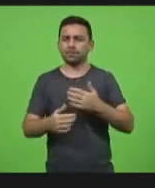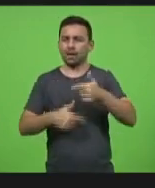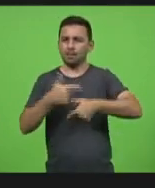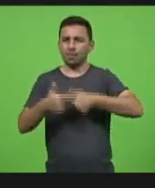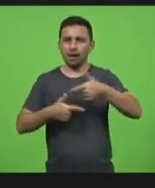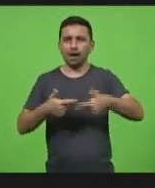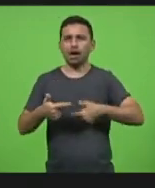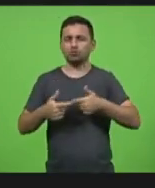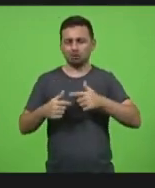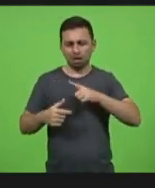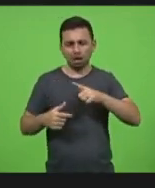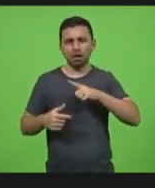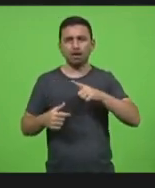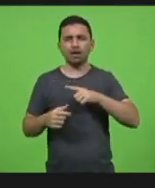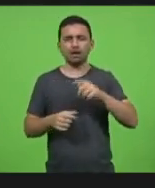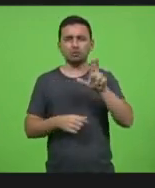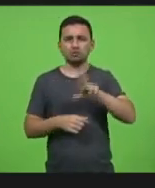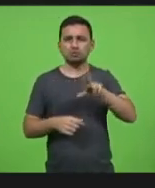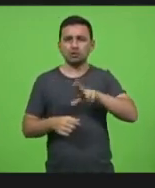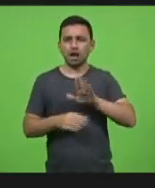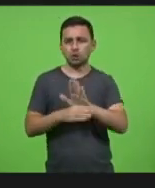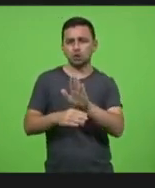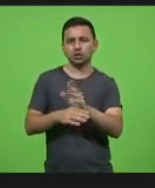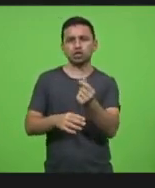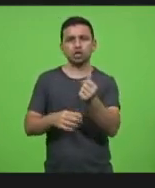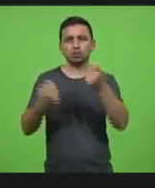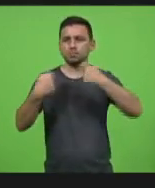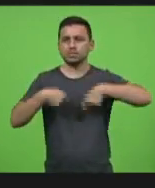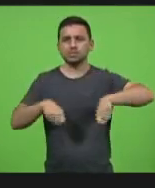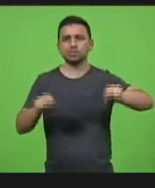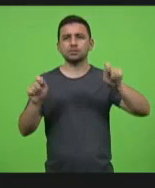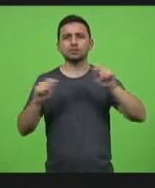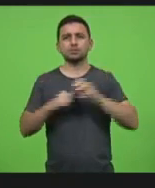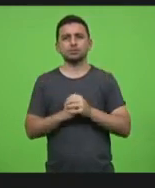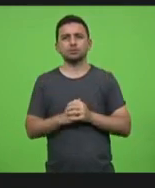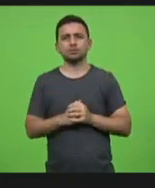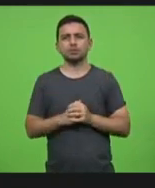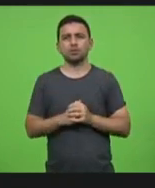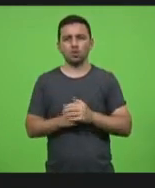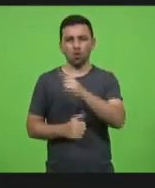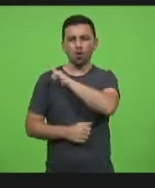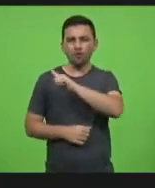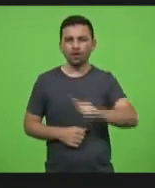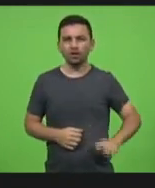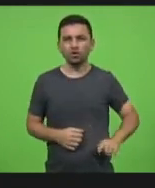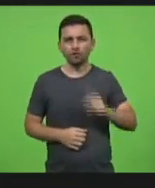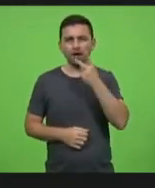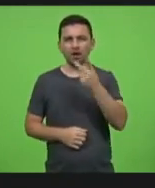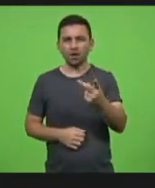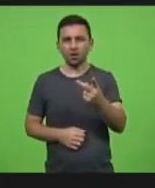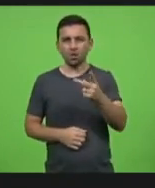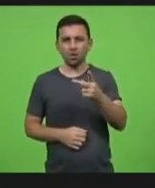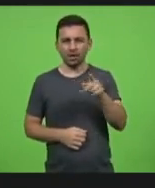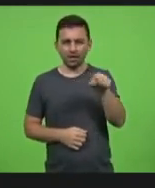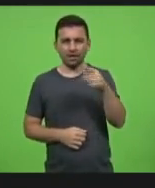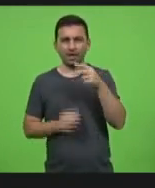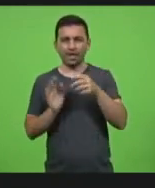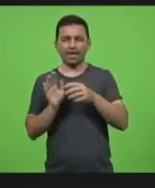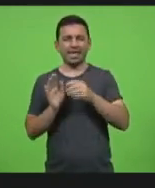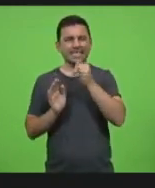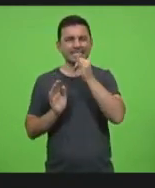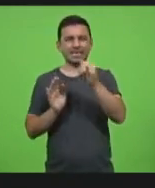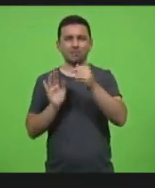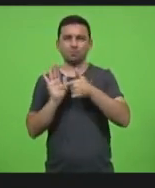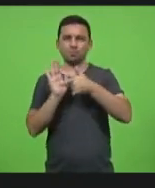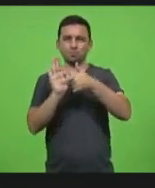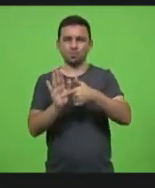e o governador dizer que Santa Catarina é exemplo de gestão